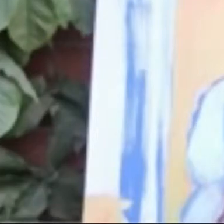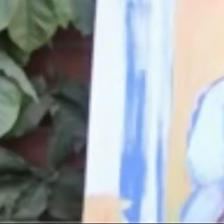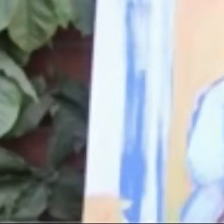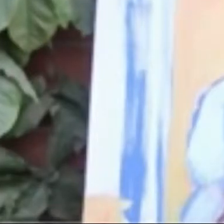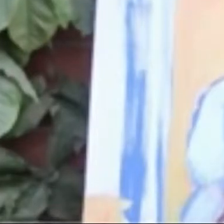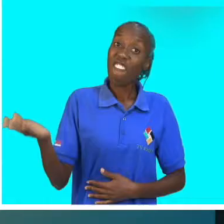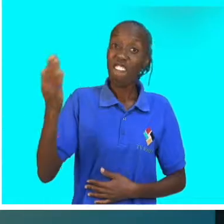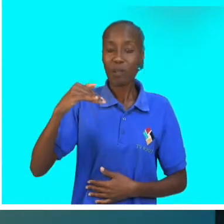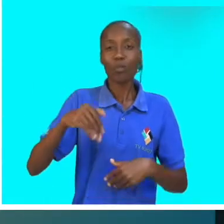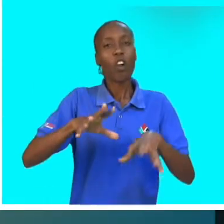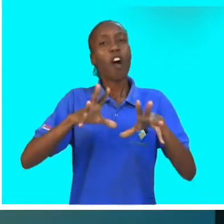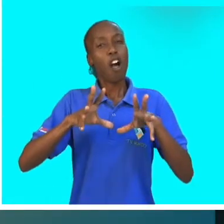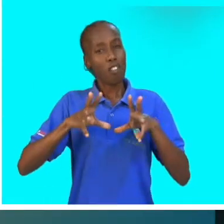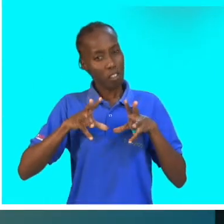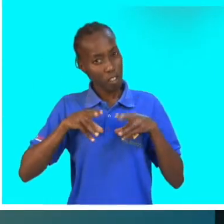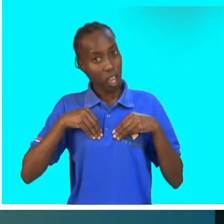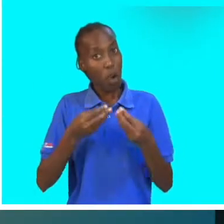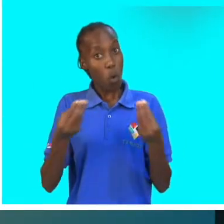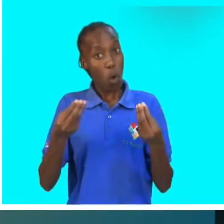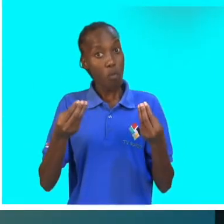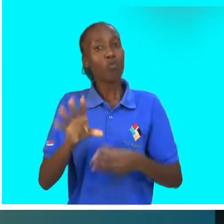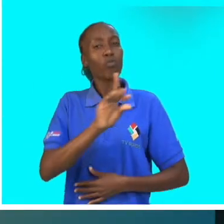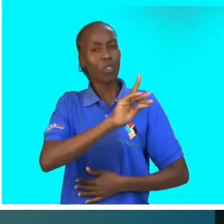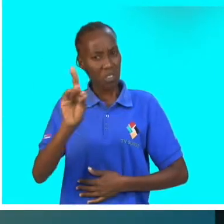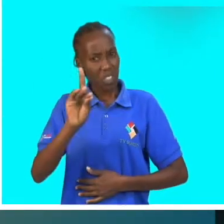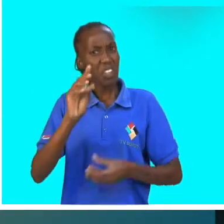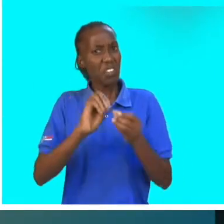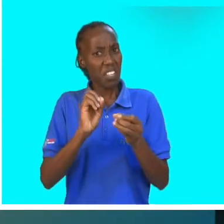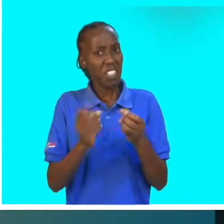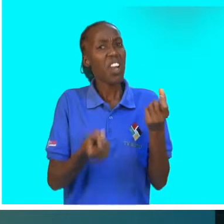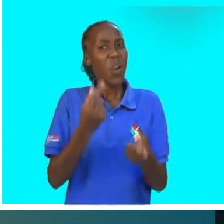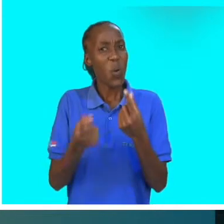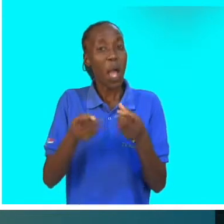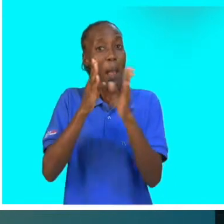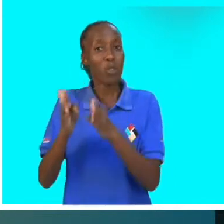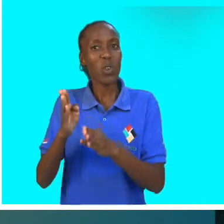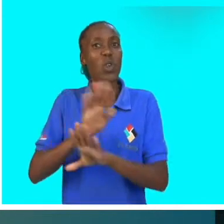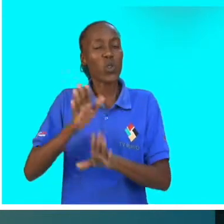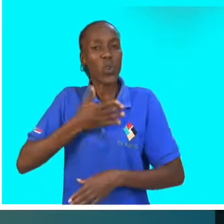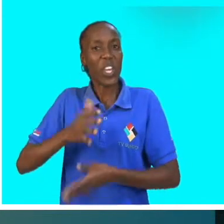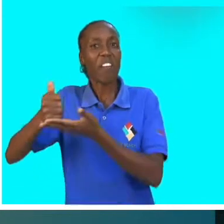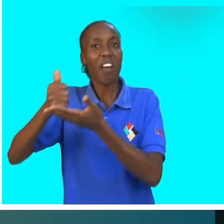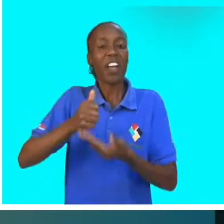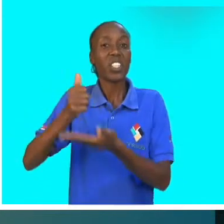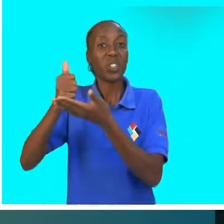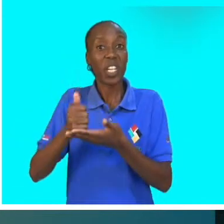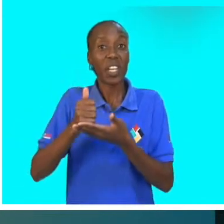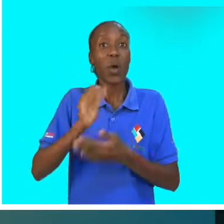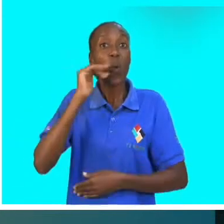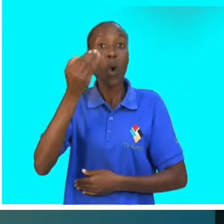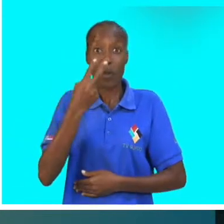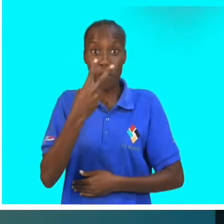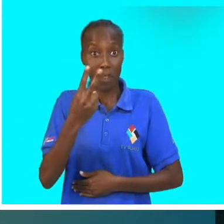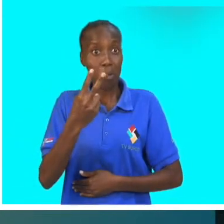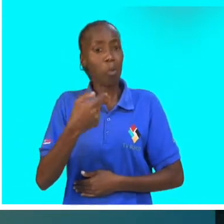Vamos aceitar como somos e fazer alguma coisa. As pessoas só vão querer ajudar quando virem